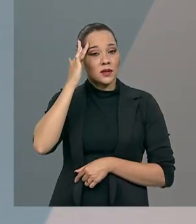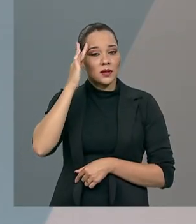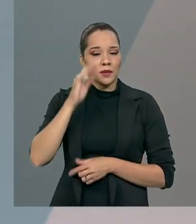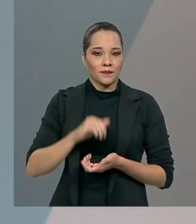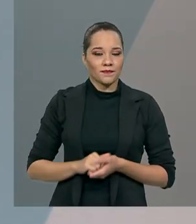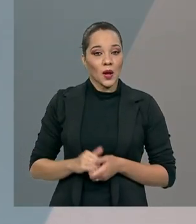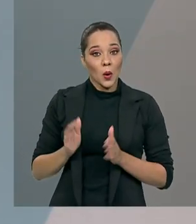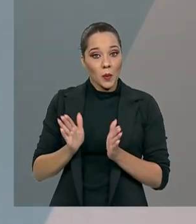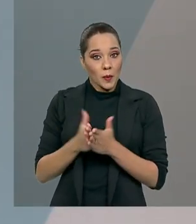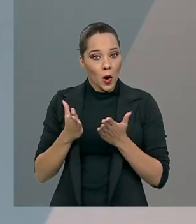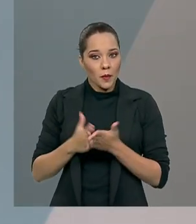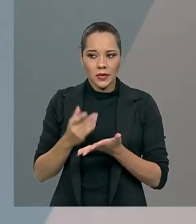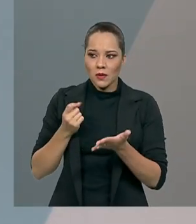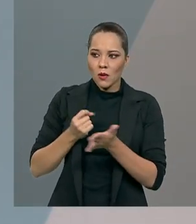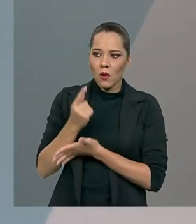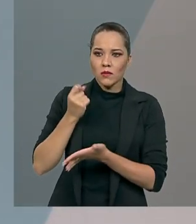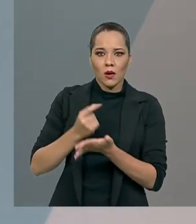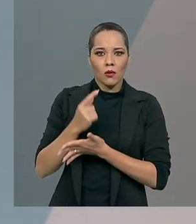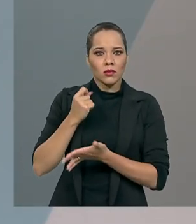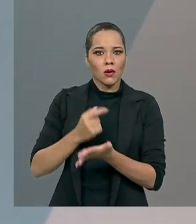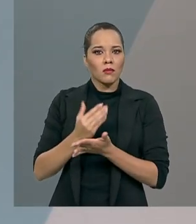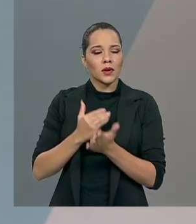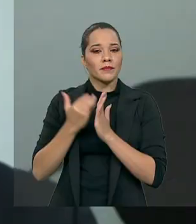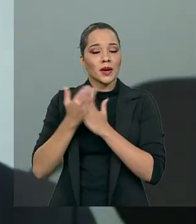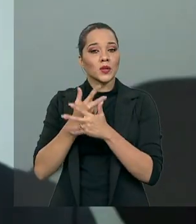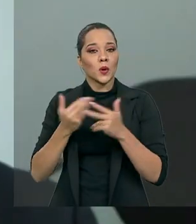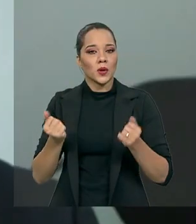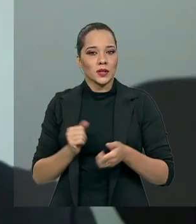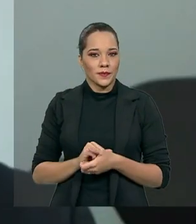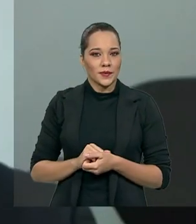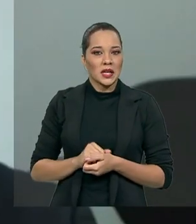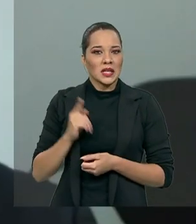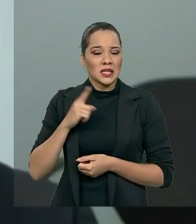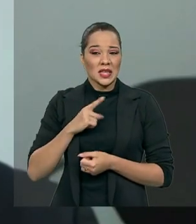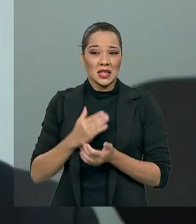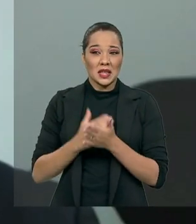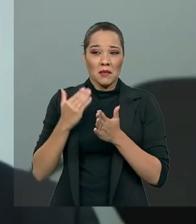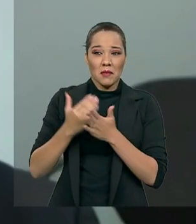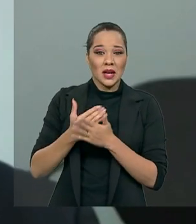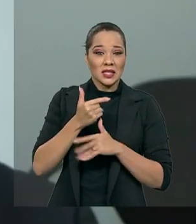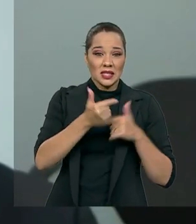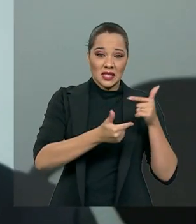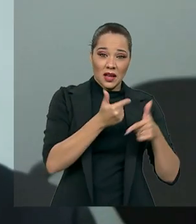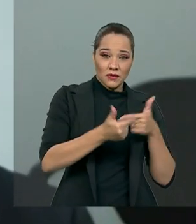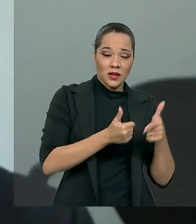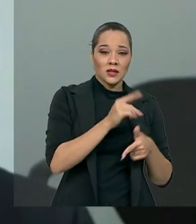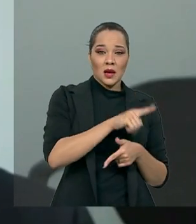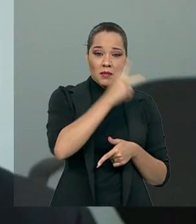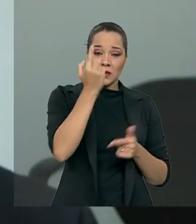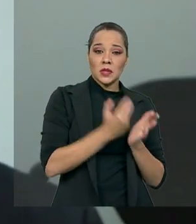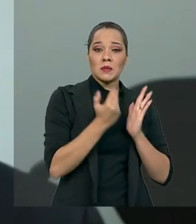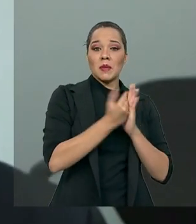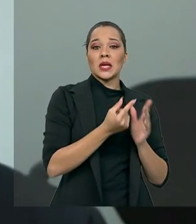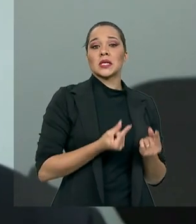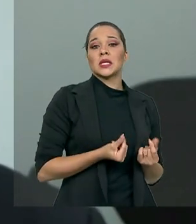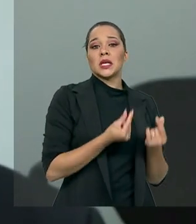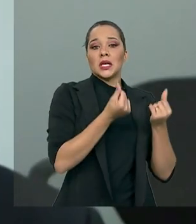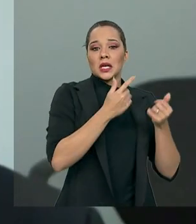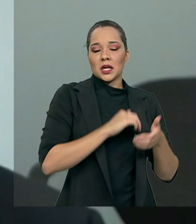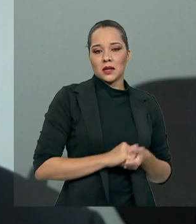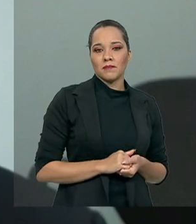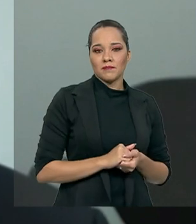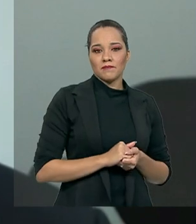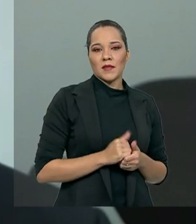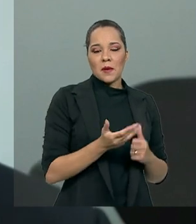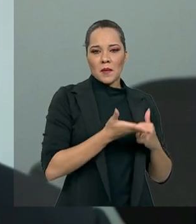pobres consomem mais mercadorias. Quem consome mais serviços são as pessoas mais ricas, classe média